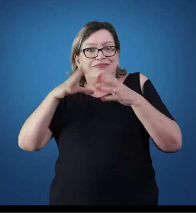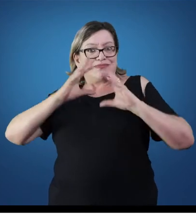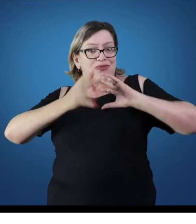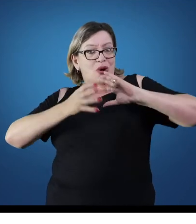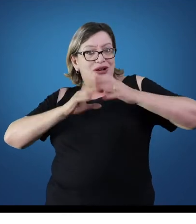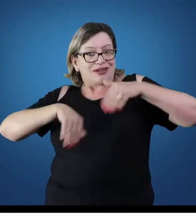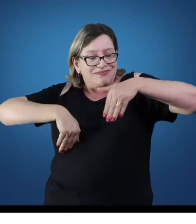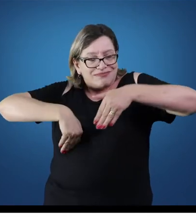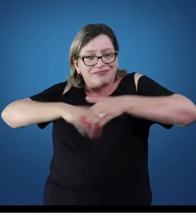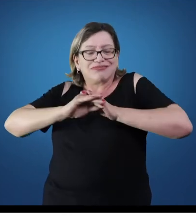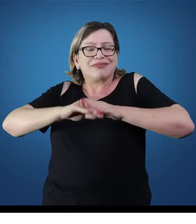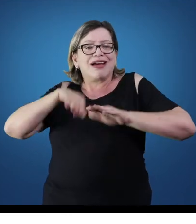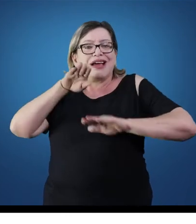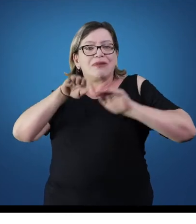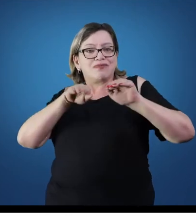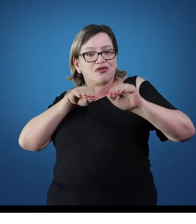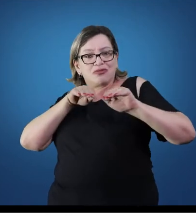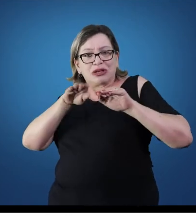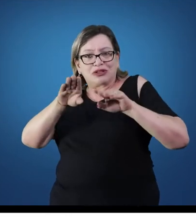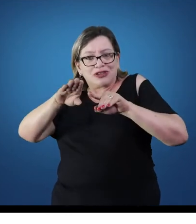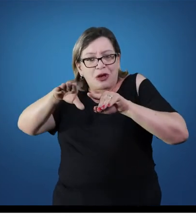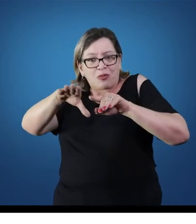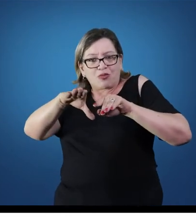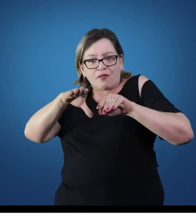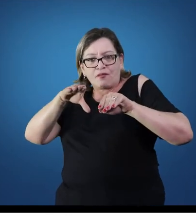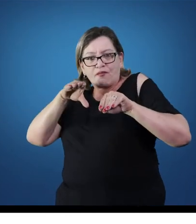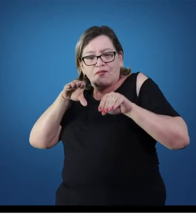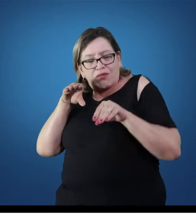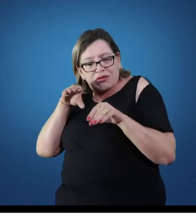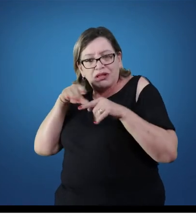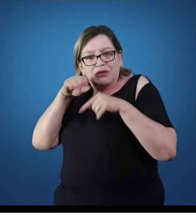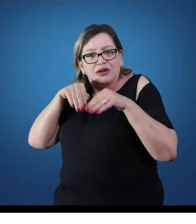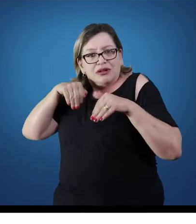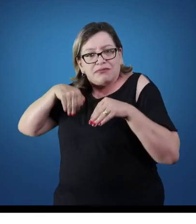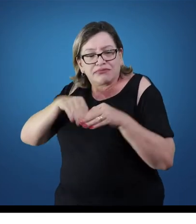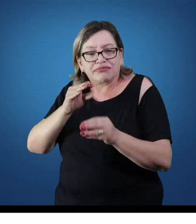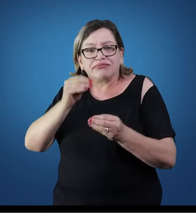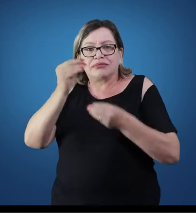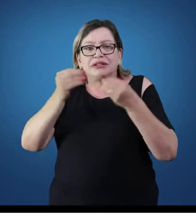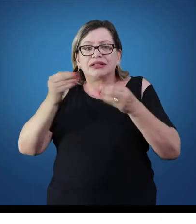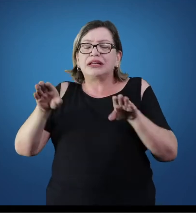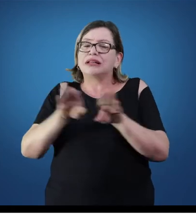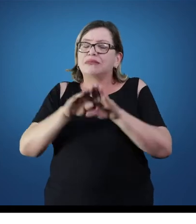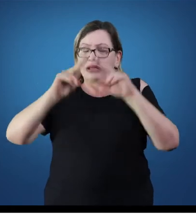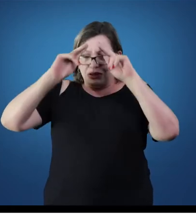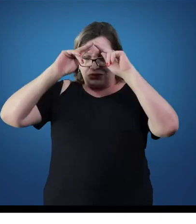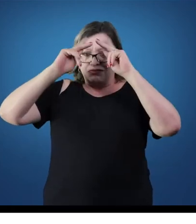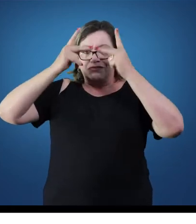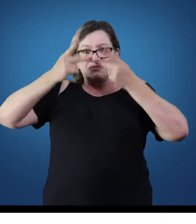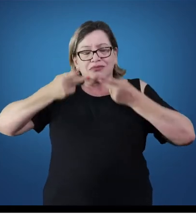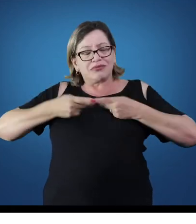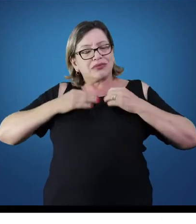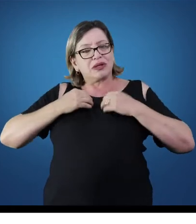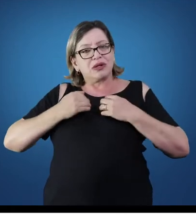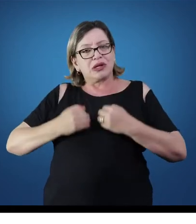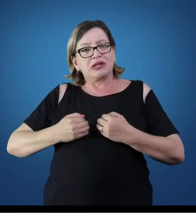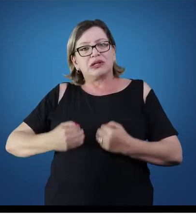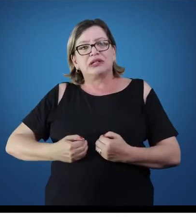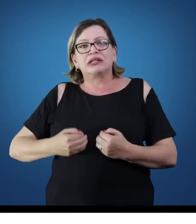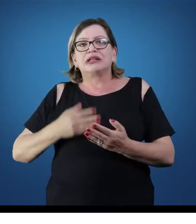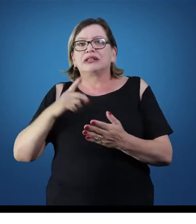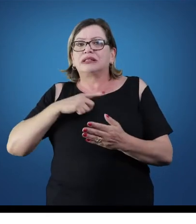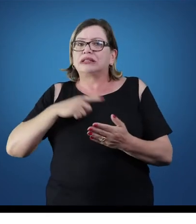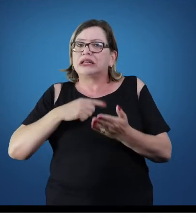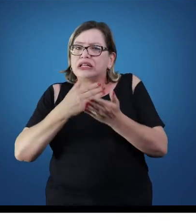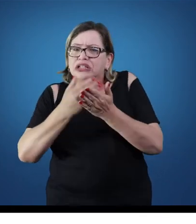é um movimento que é causado pela contração dessa musculatura. Nós vamos encontrar no corpo humano a divisão dos músculos muito parecida com o a gente